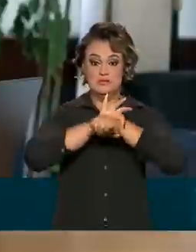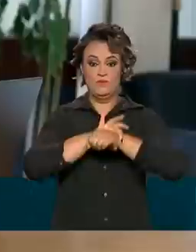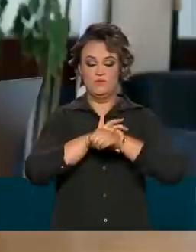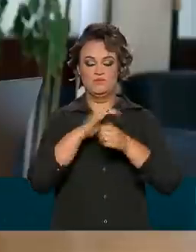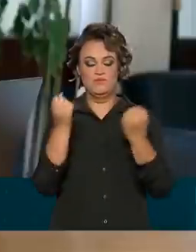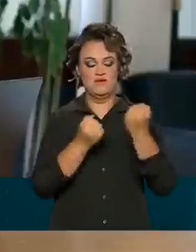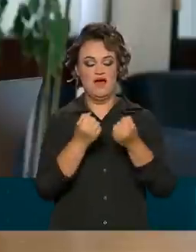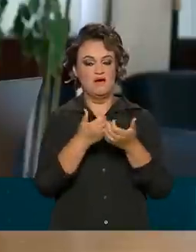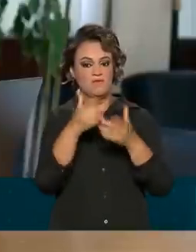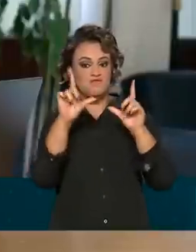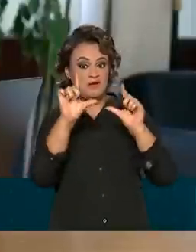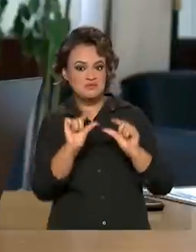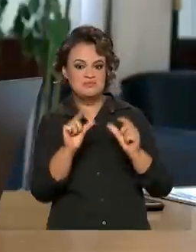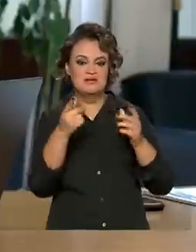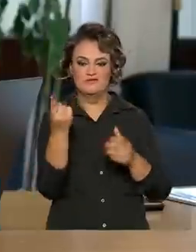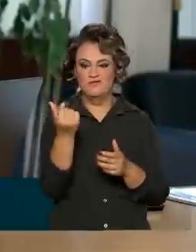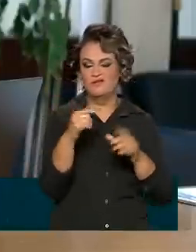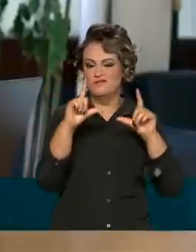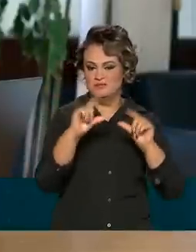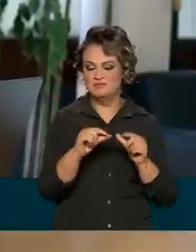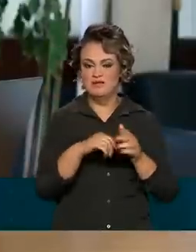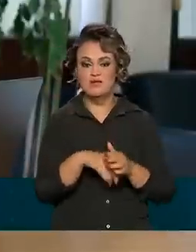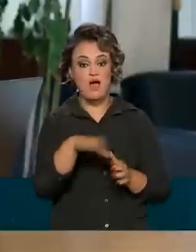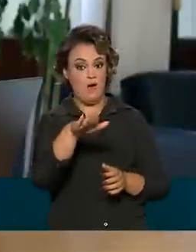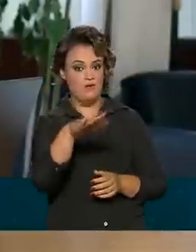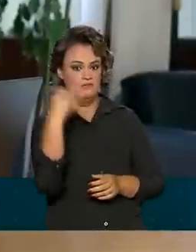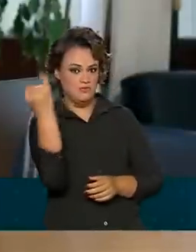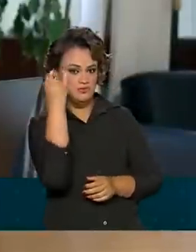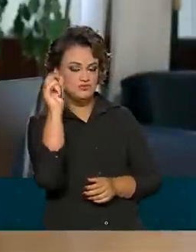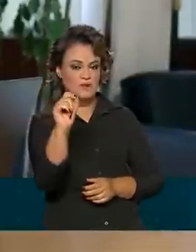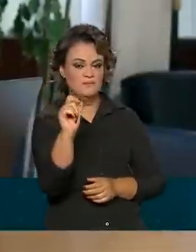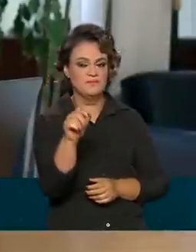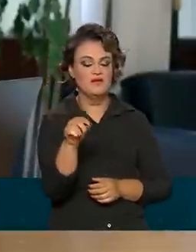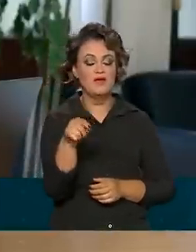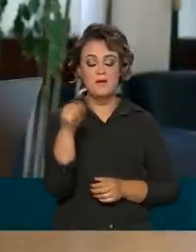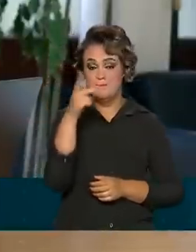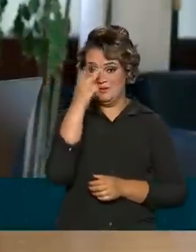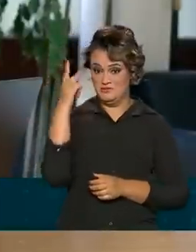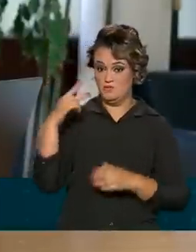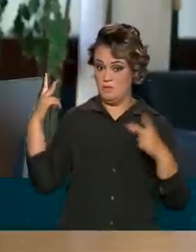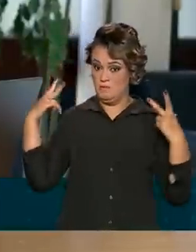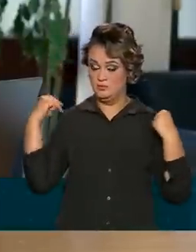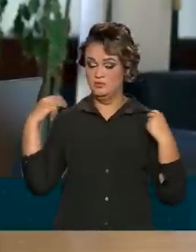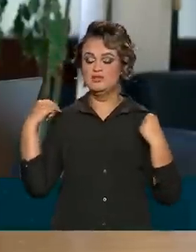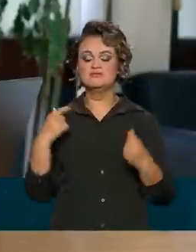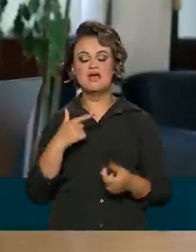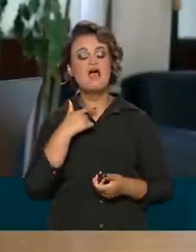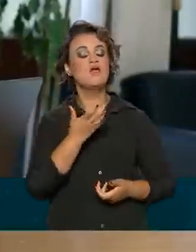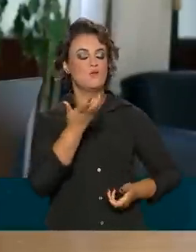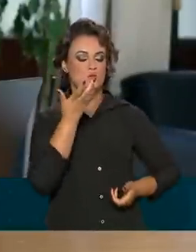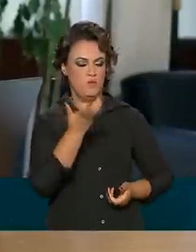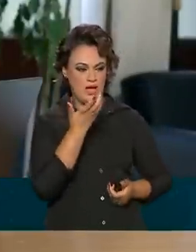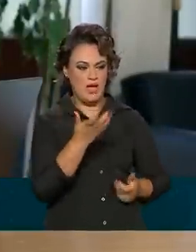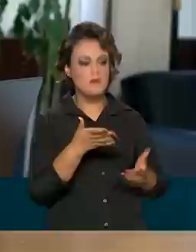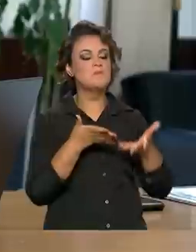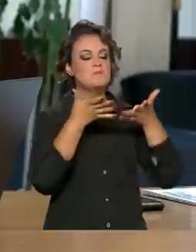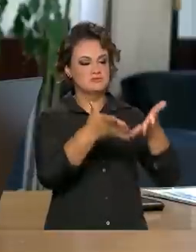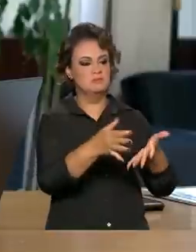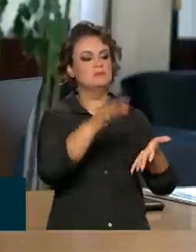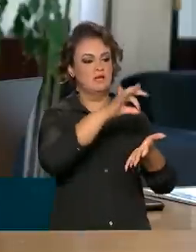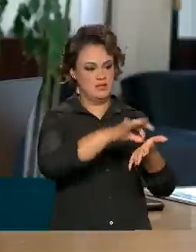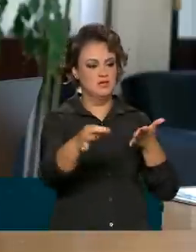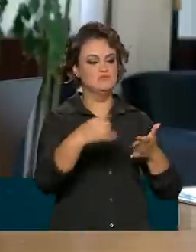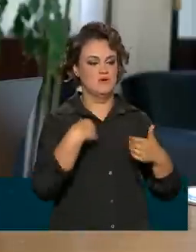É importante destacar que o condutor precisa expressamente manifestar a sua intenção de ser